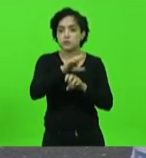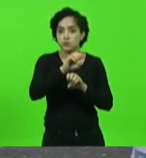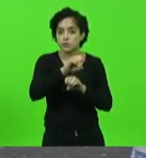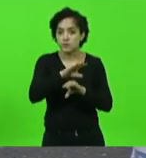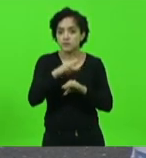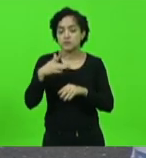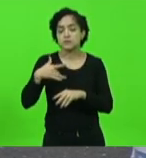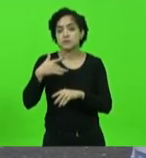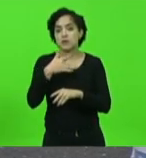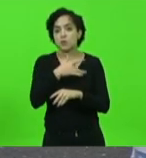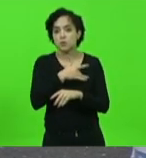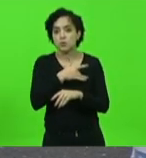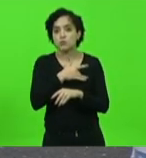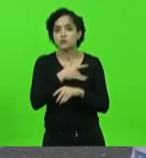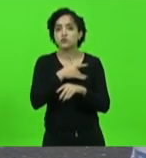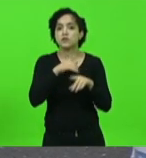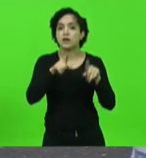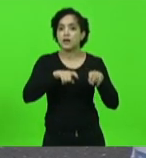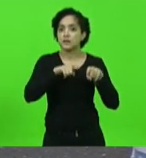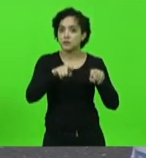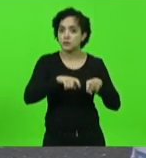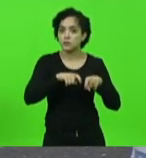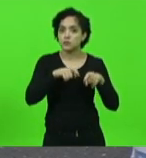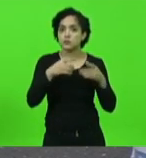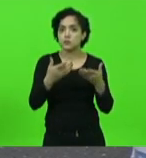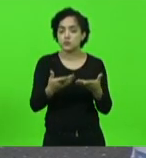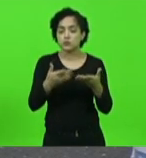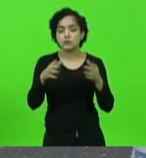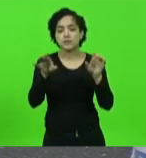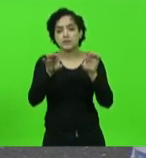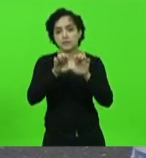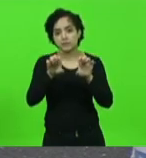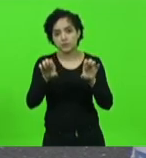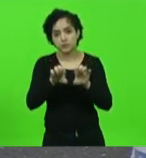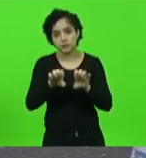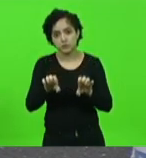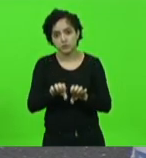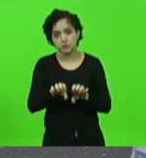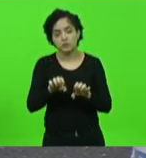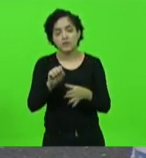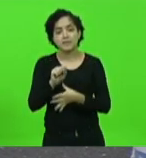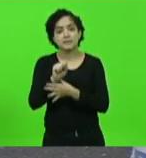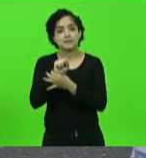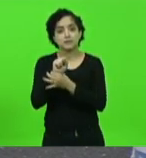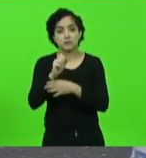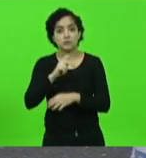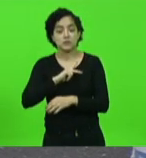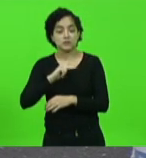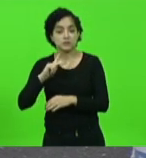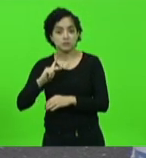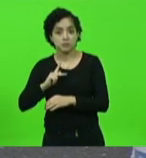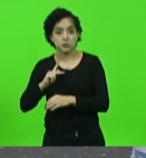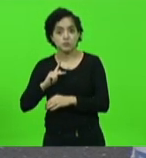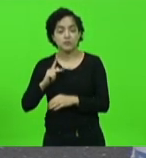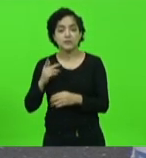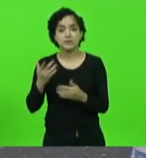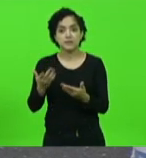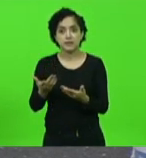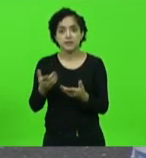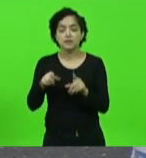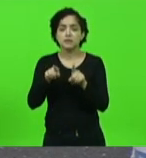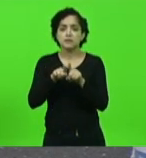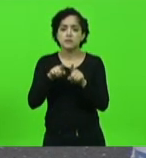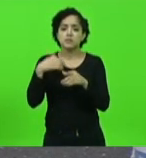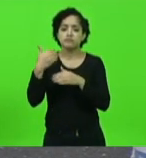saúde a agricultura a infraestrutura a segurança pública e assim por